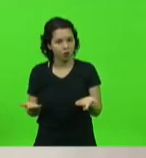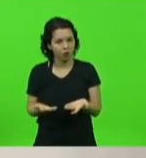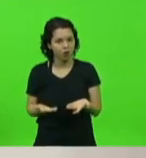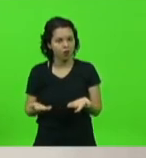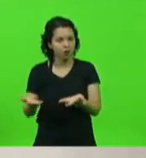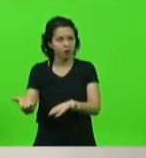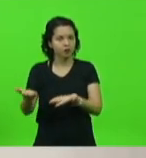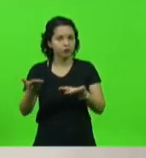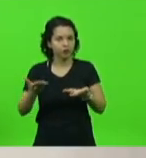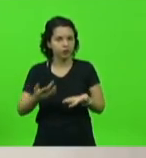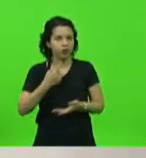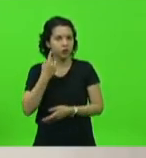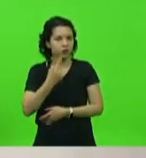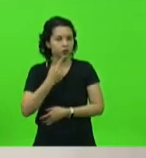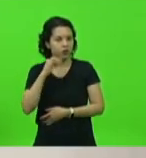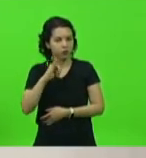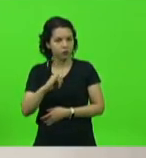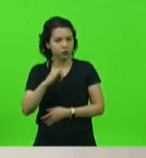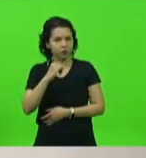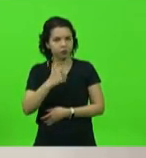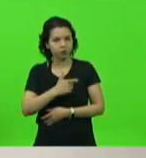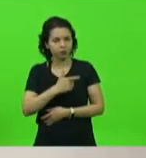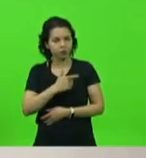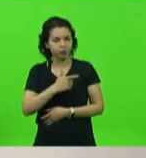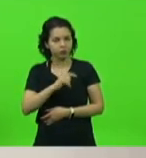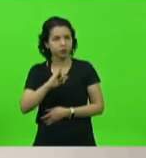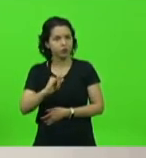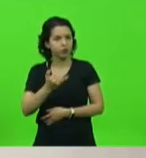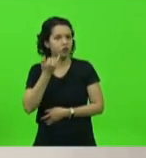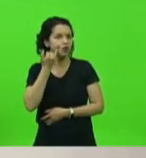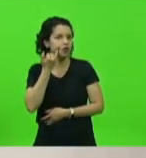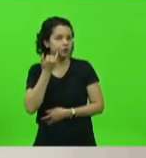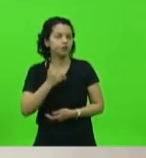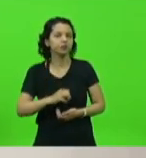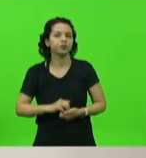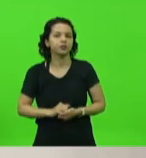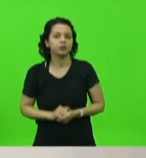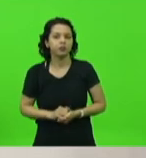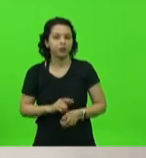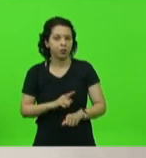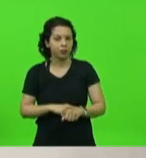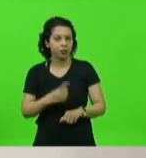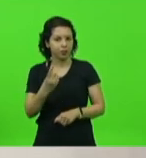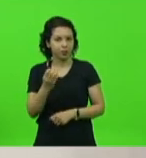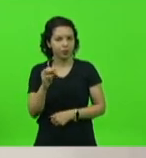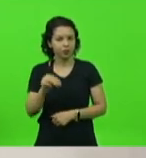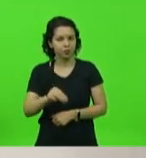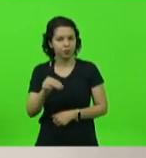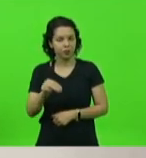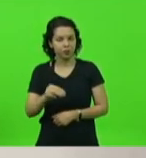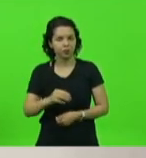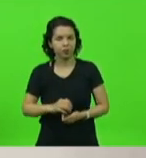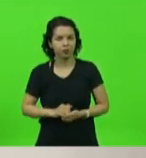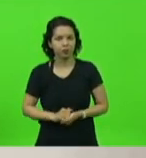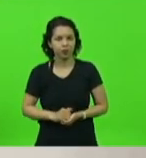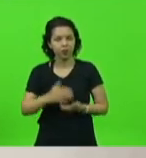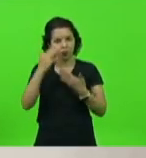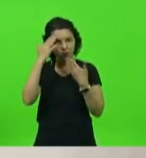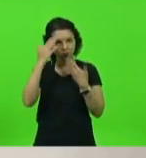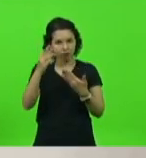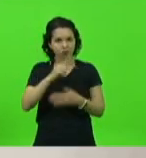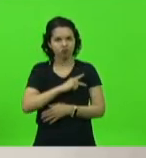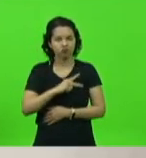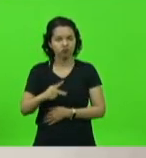deputado Gessé Lopes. O excelente terá dez minutos, deputado. Obrigado, presidente. Falar de um tema bastante relevante,